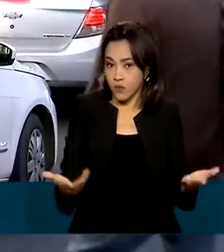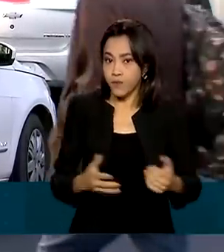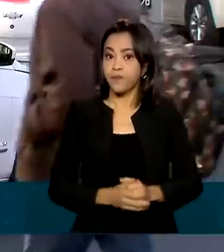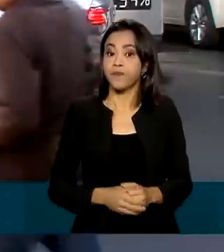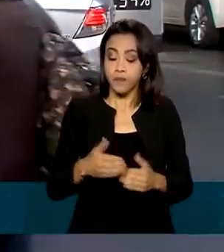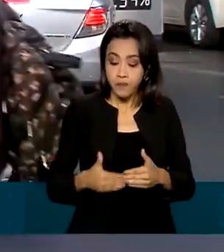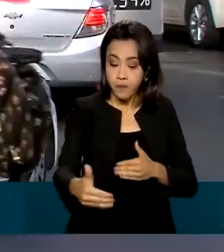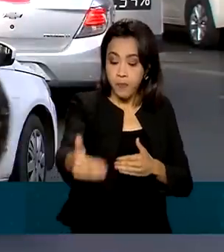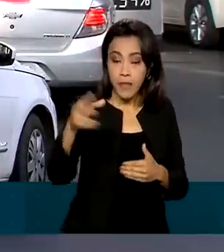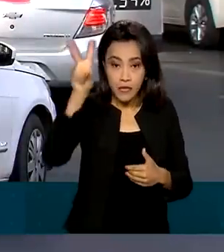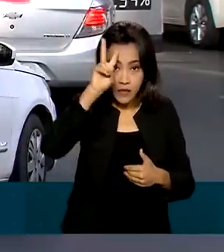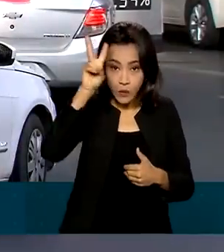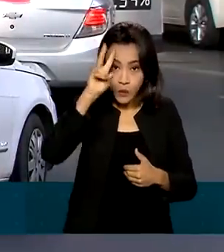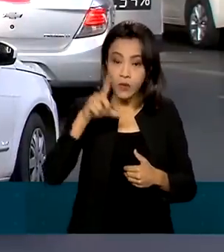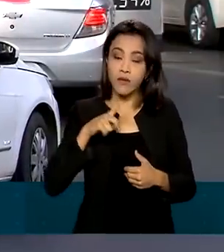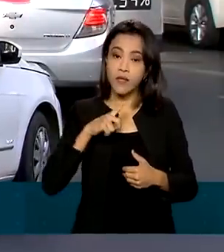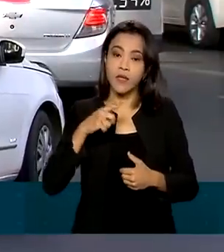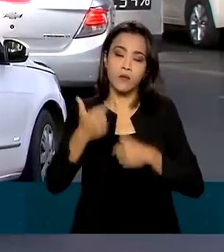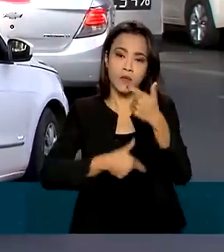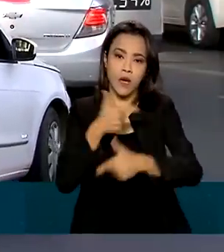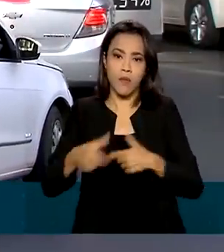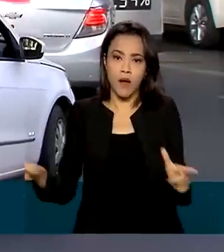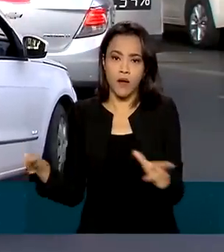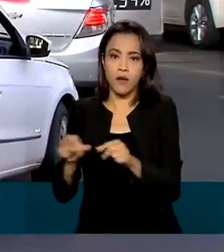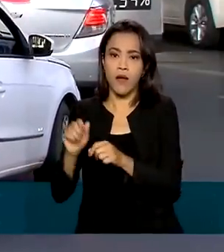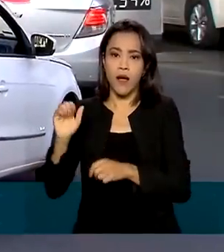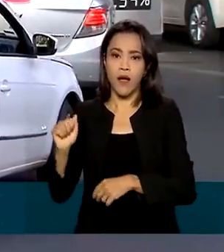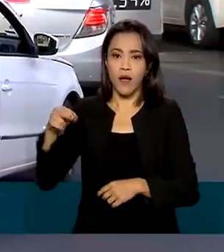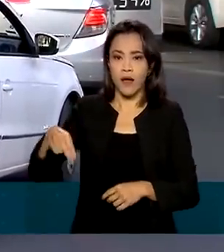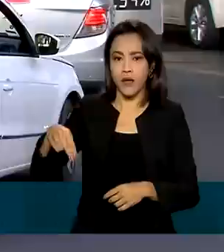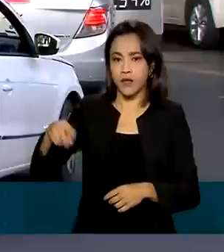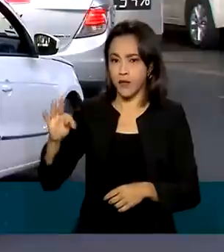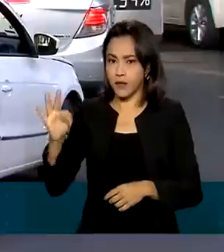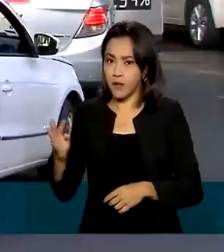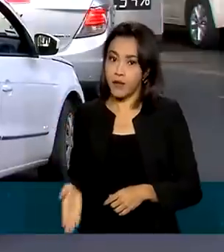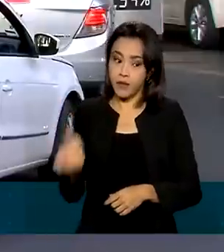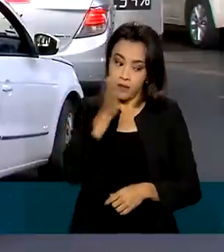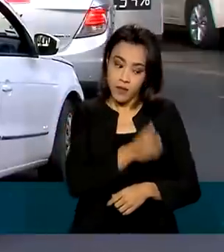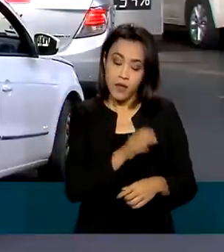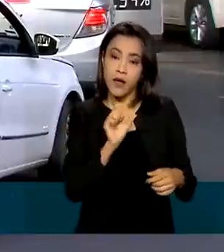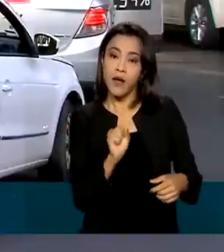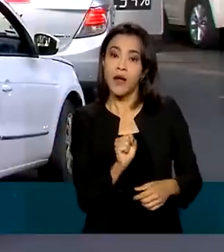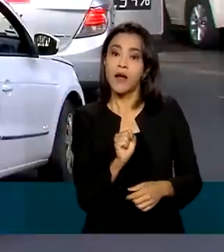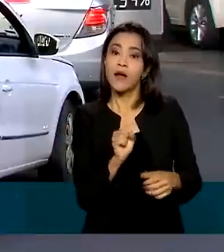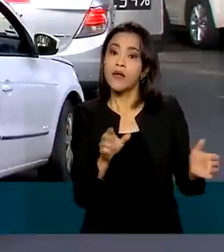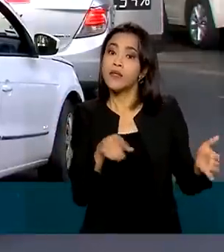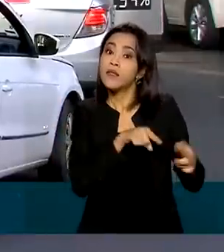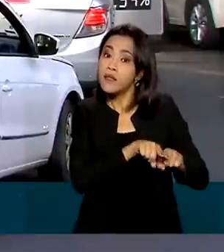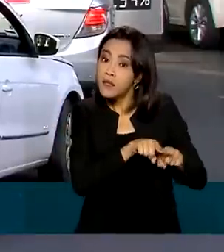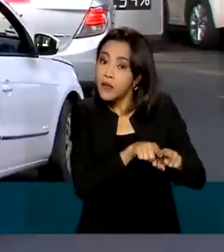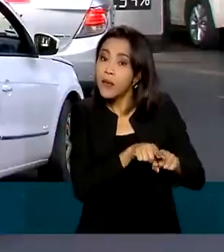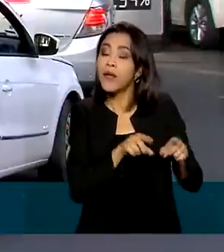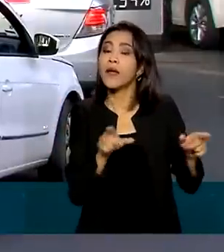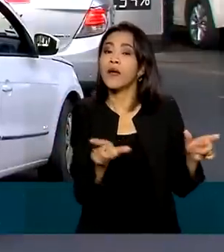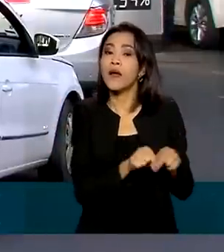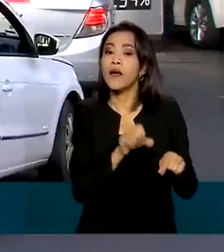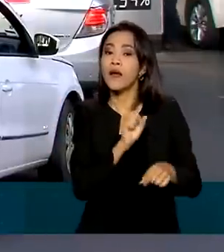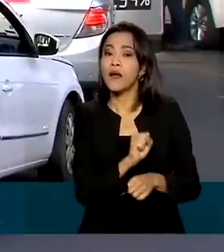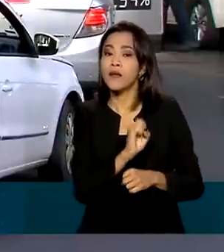uma ação conjunta entre a Agência Nacional do Petróleo e a Senacom, em que eles vão fiscalizar 250